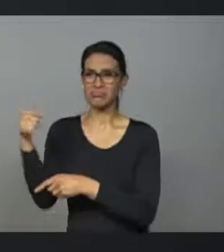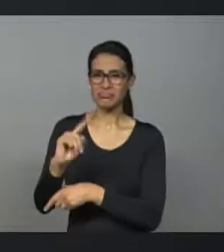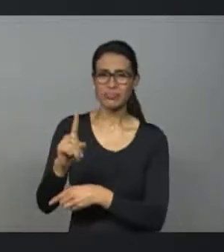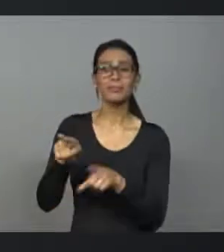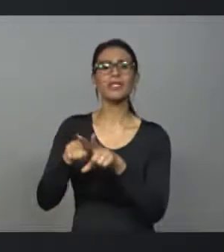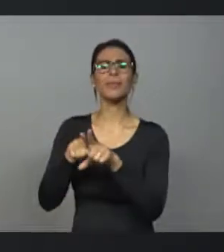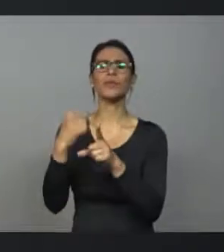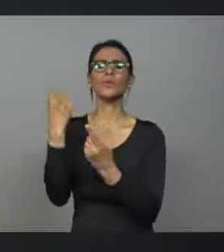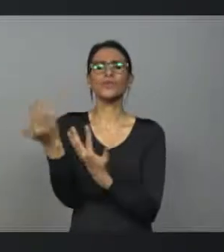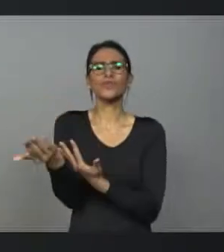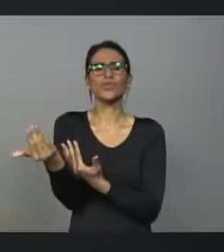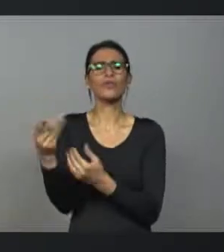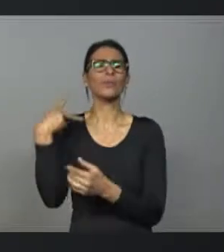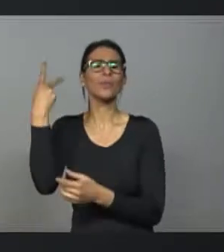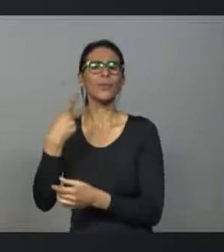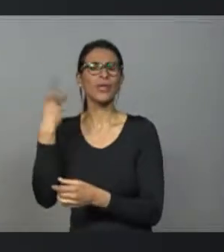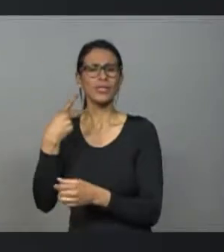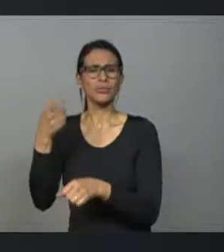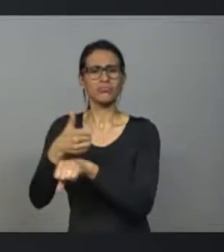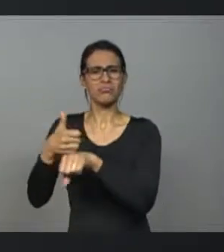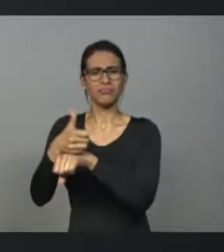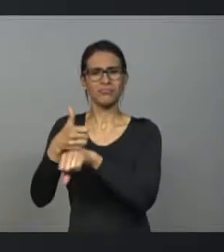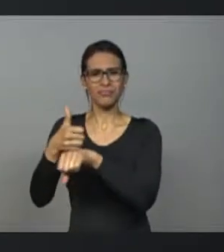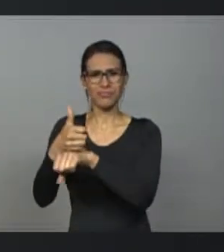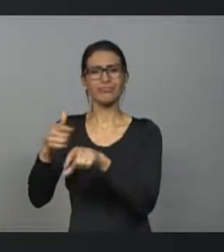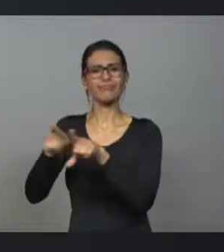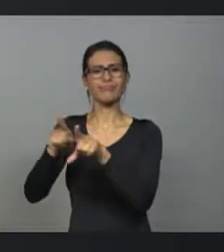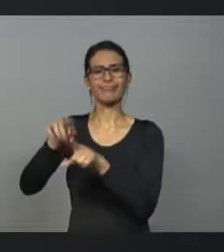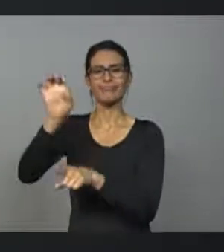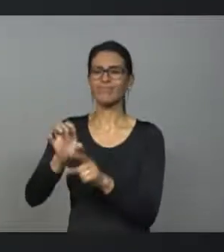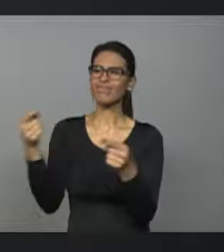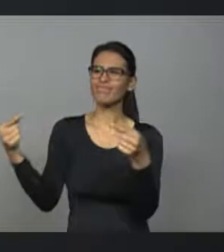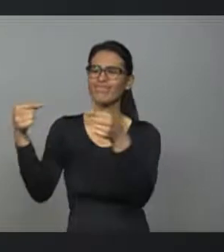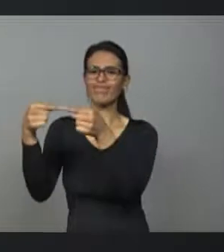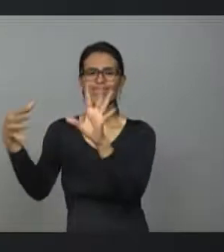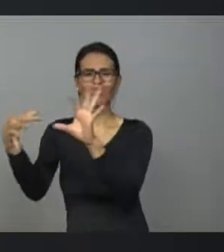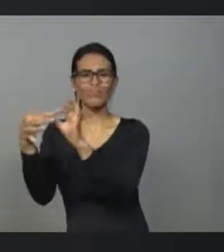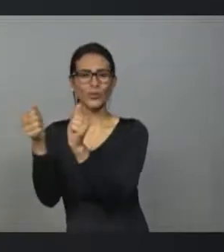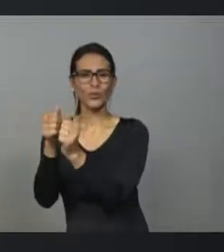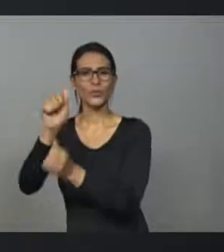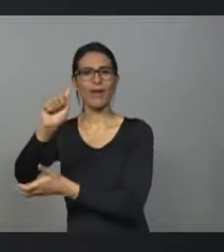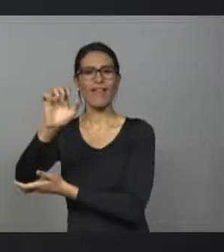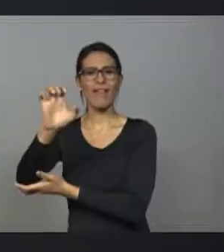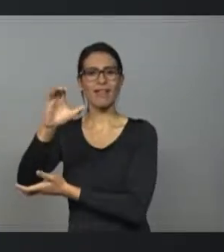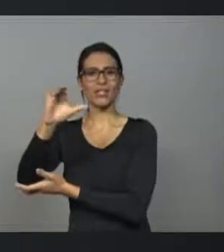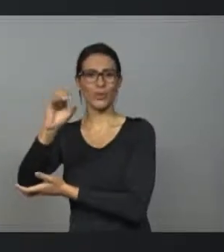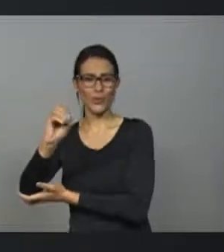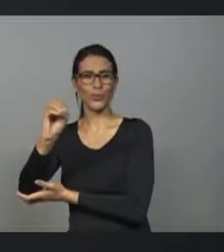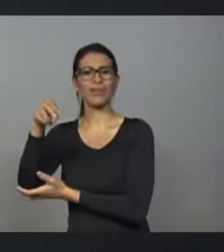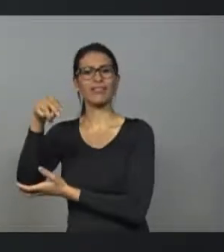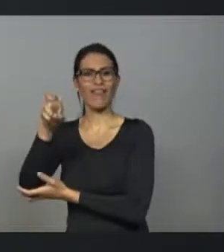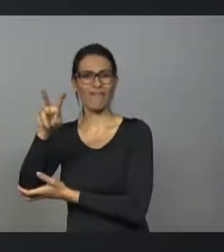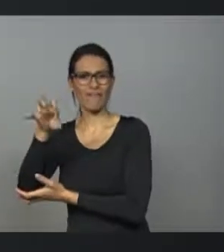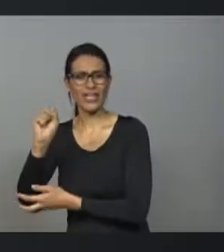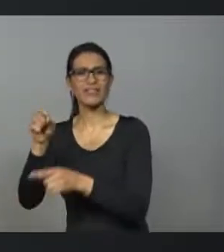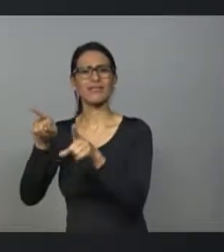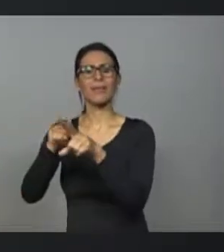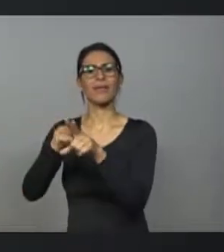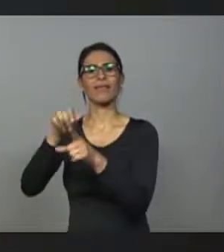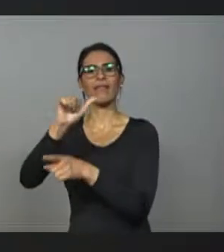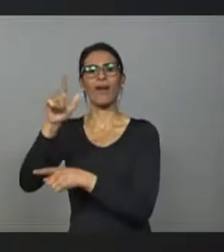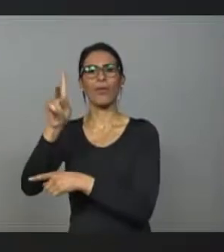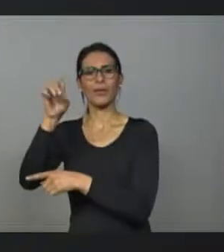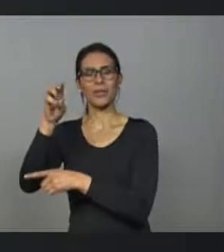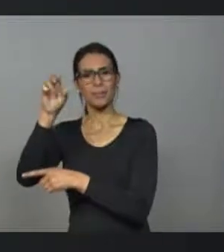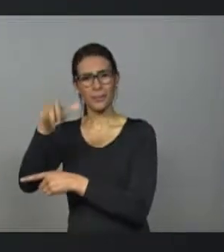político profissional, Eduardo, pupilo de Aécio Neves, que representa o partido de Aécio Neves, de Alckmin, do Eduardo Azeredo,